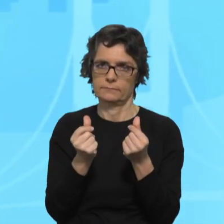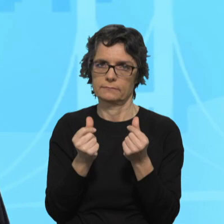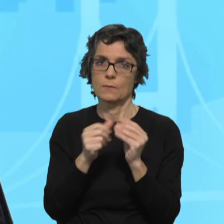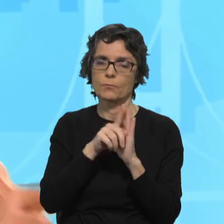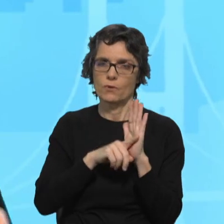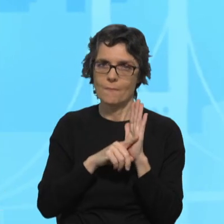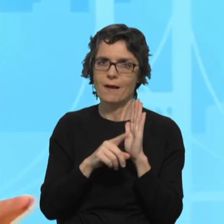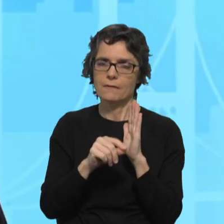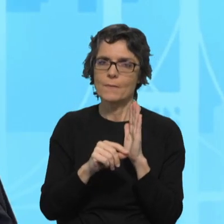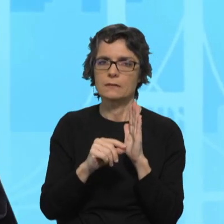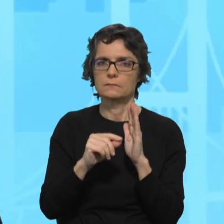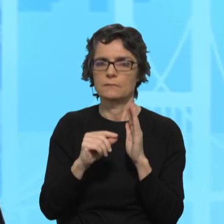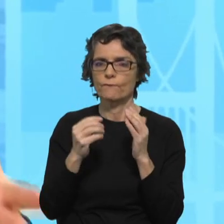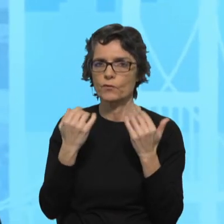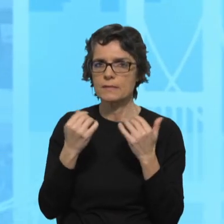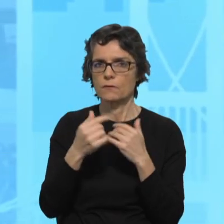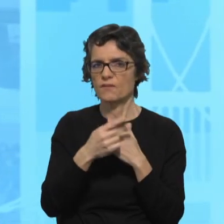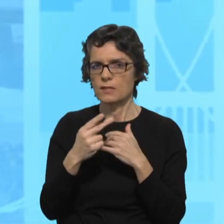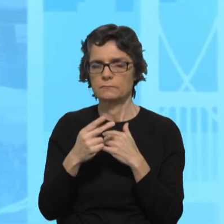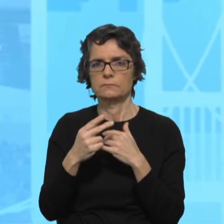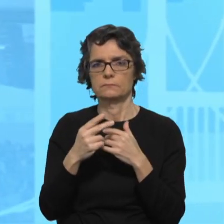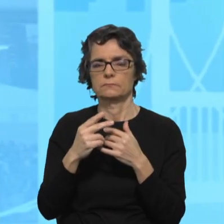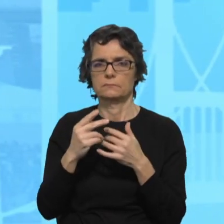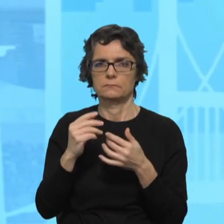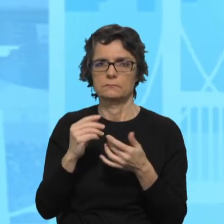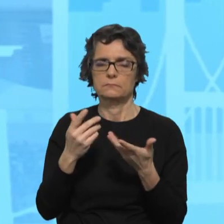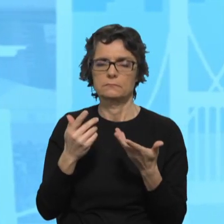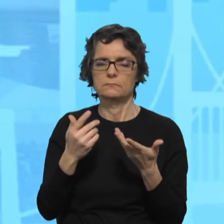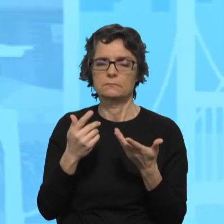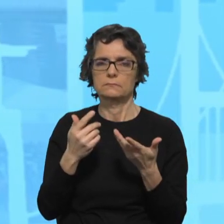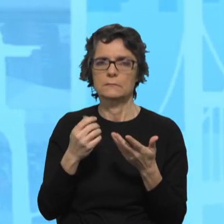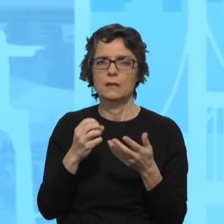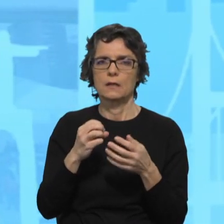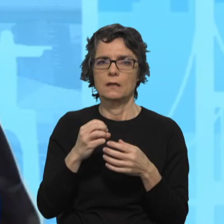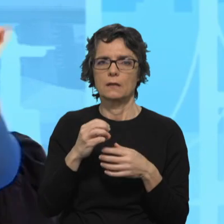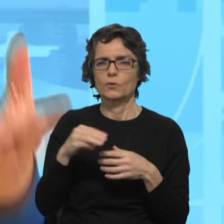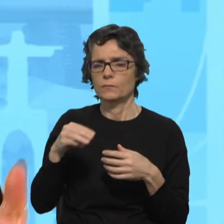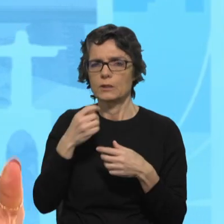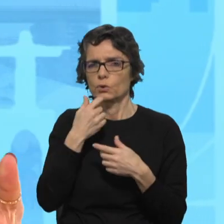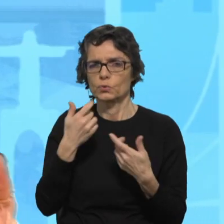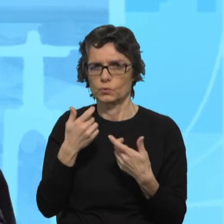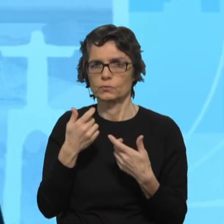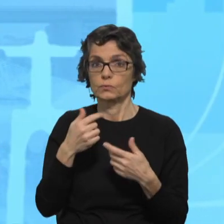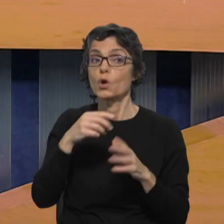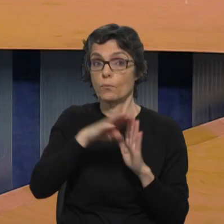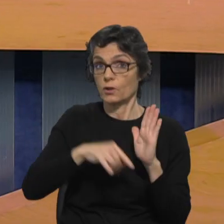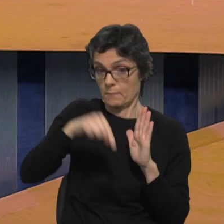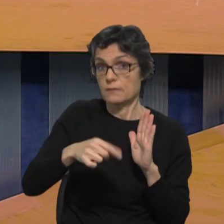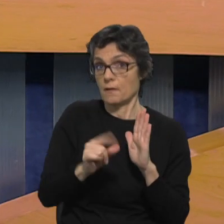informação, não só na imprensa, mas, enfim, nas outras plataformas, nomeadamente este programa,